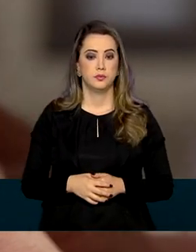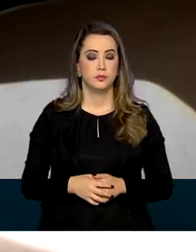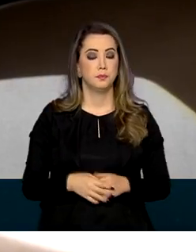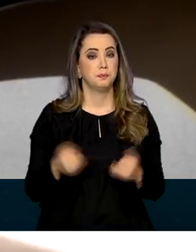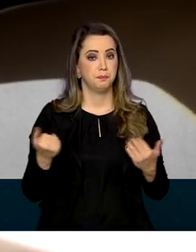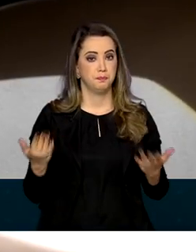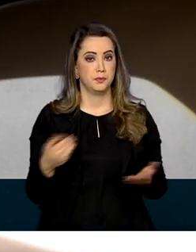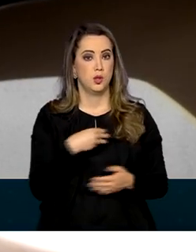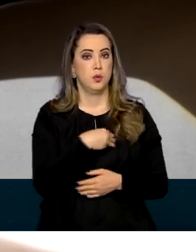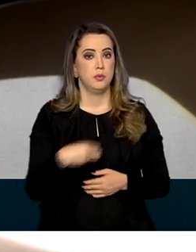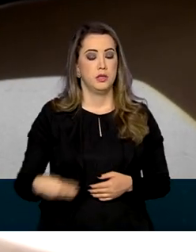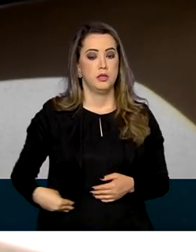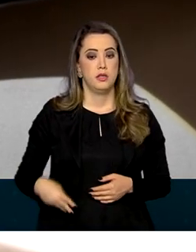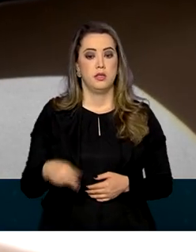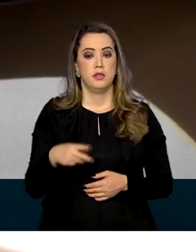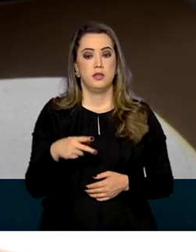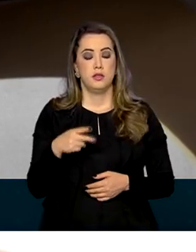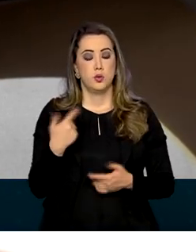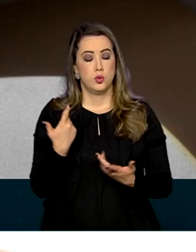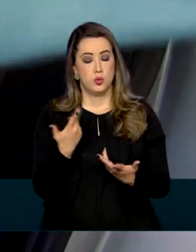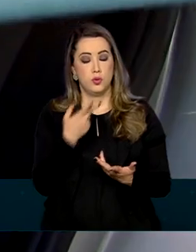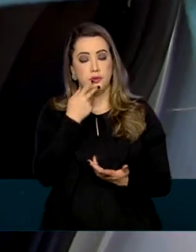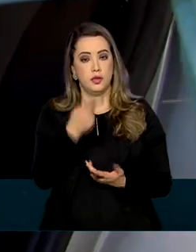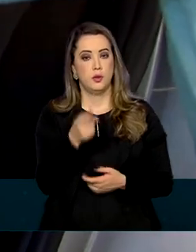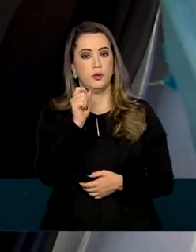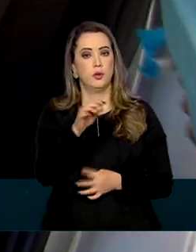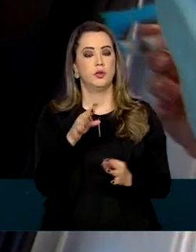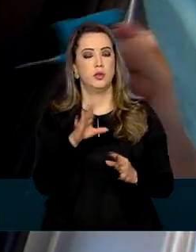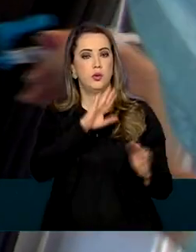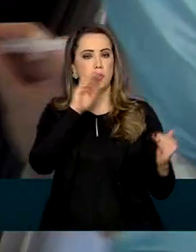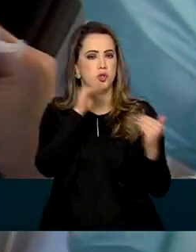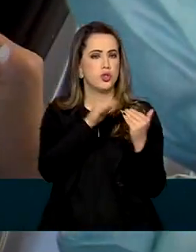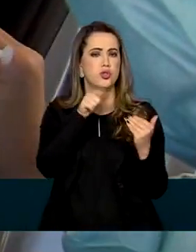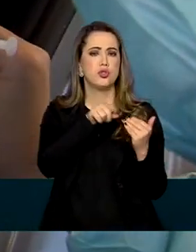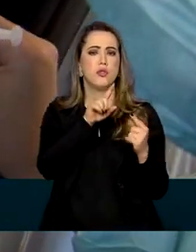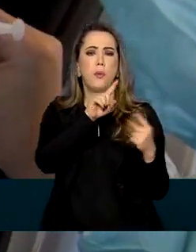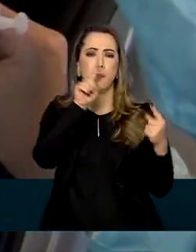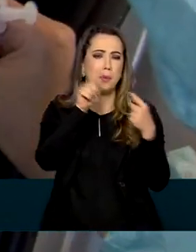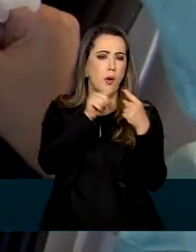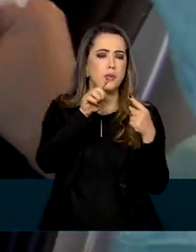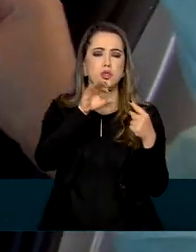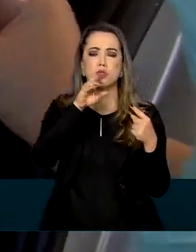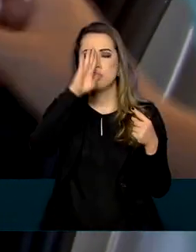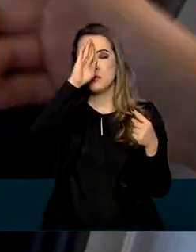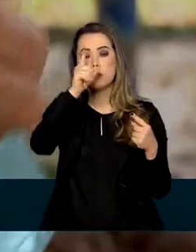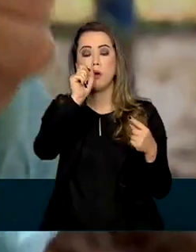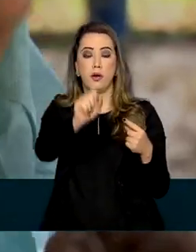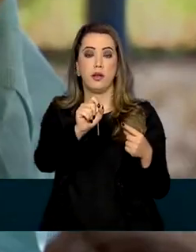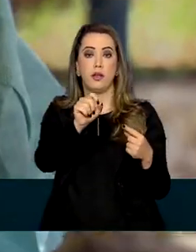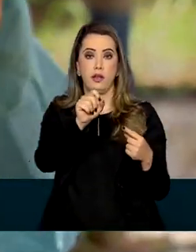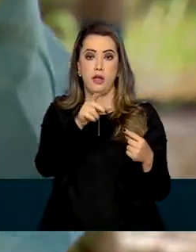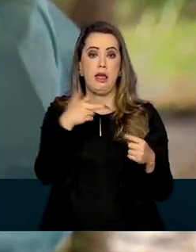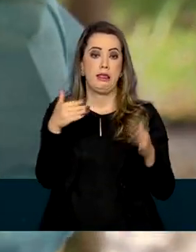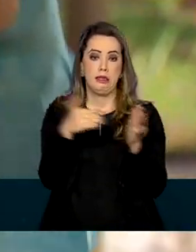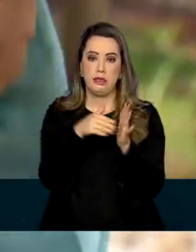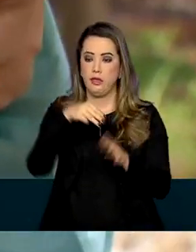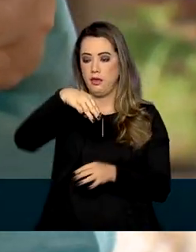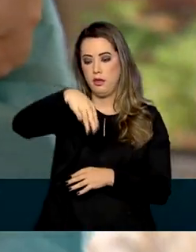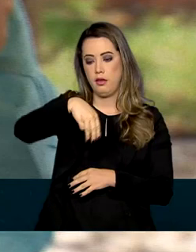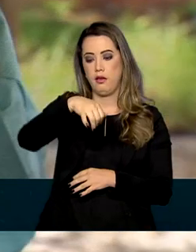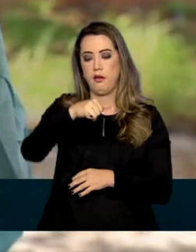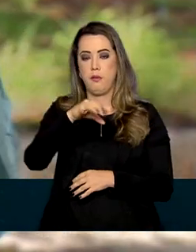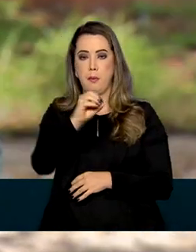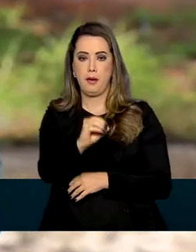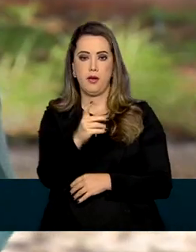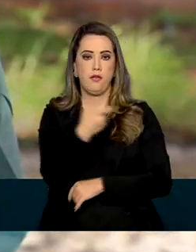Pazuello é vacinar todos os brasileiros do grupo prioritário até maio e, partir daí, começar a imunização de